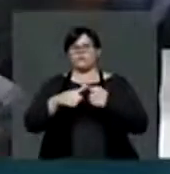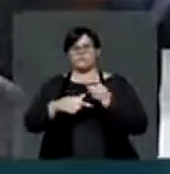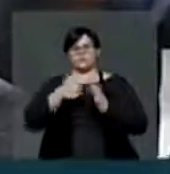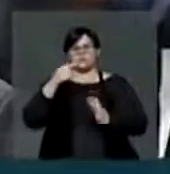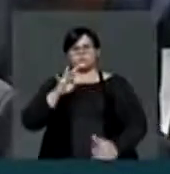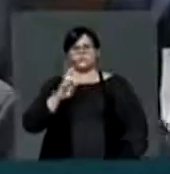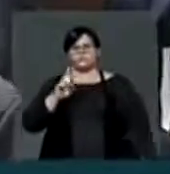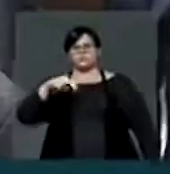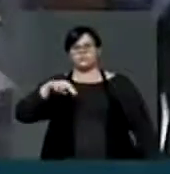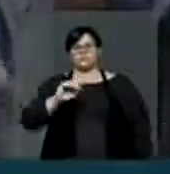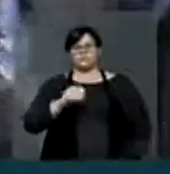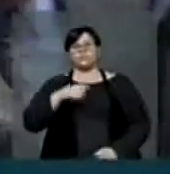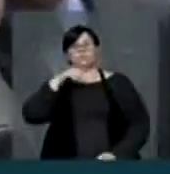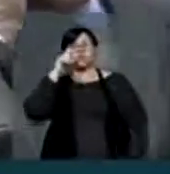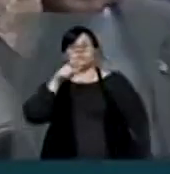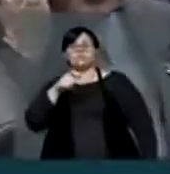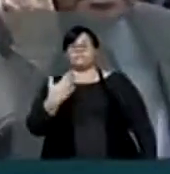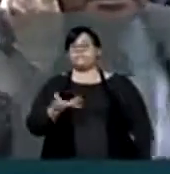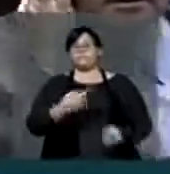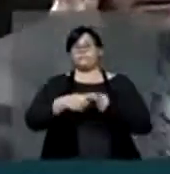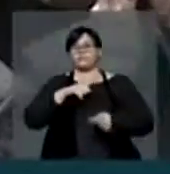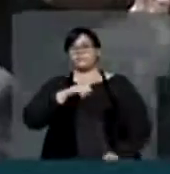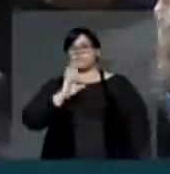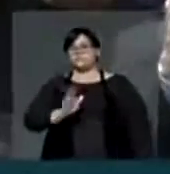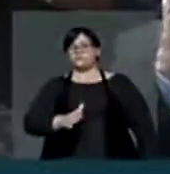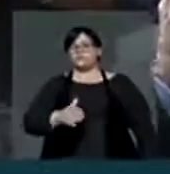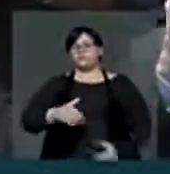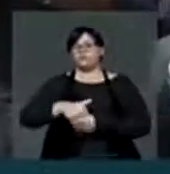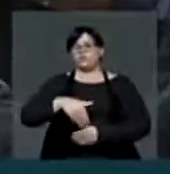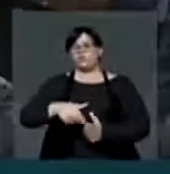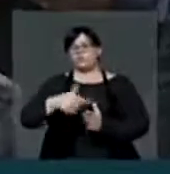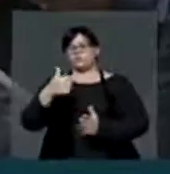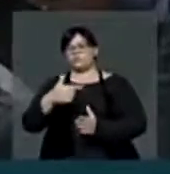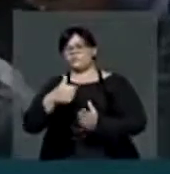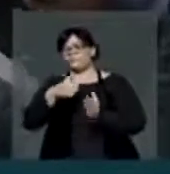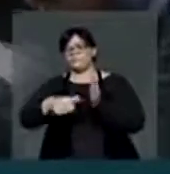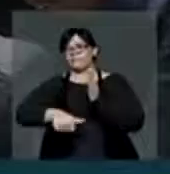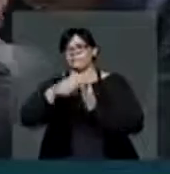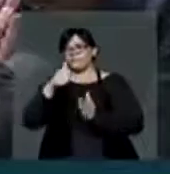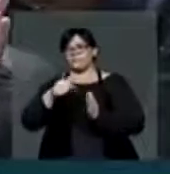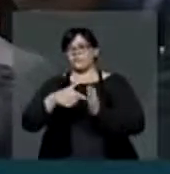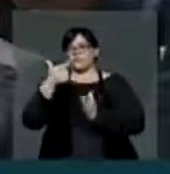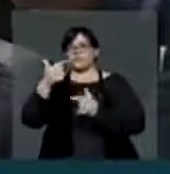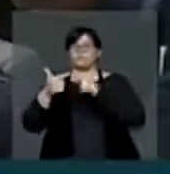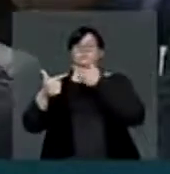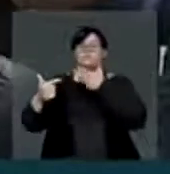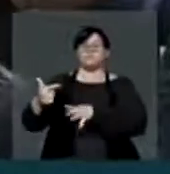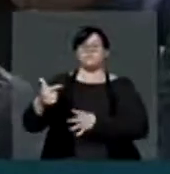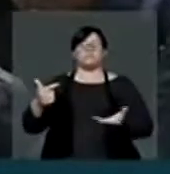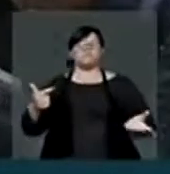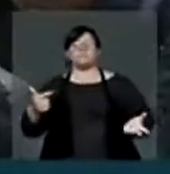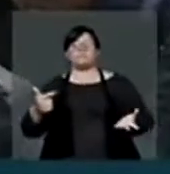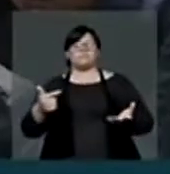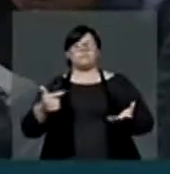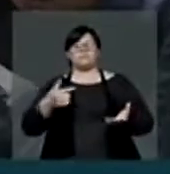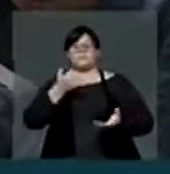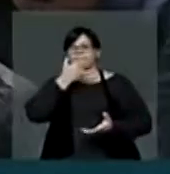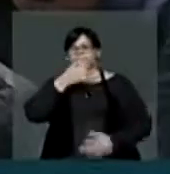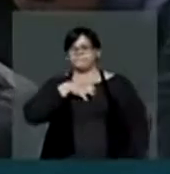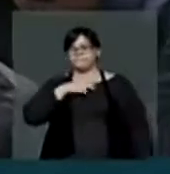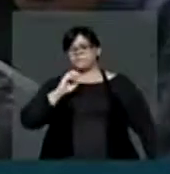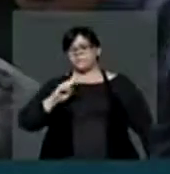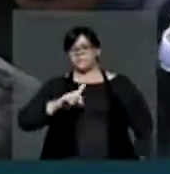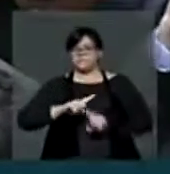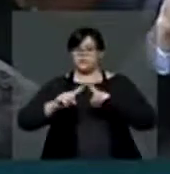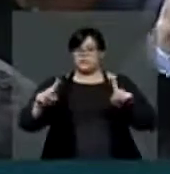é que nós já votamos o primeiro e resistimos em votar o segundo. Isso é lamentável, embora seja legítimo a ação partidária de